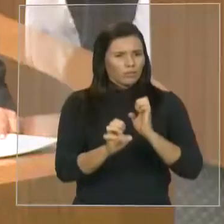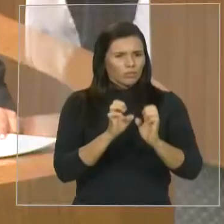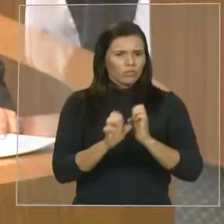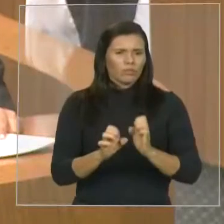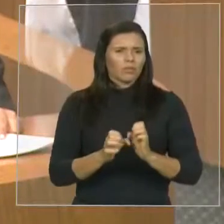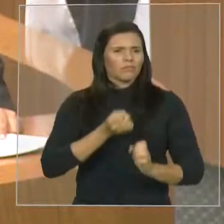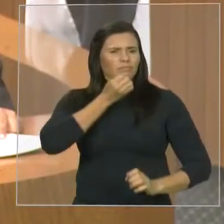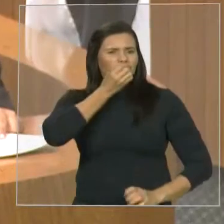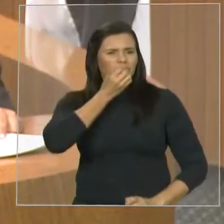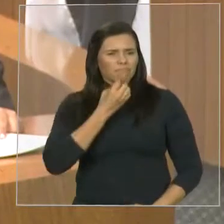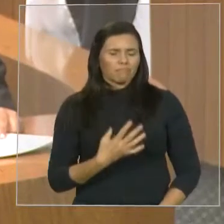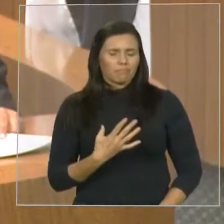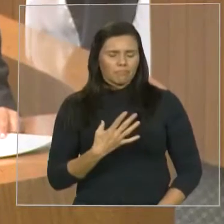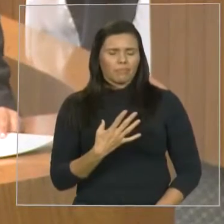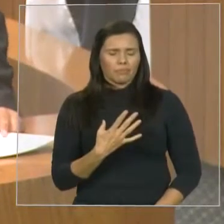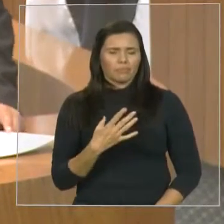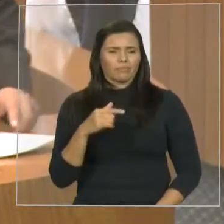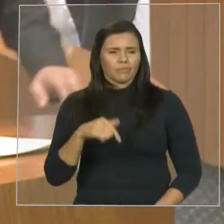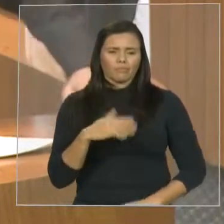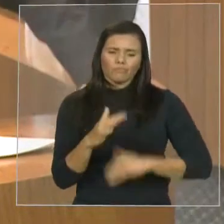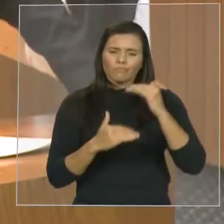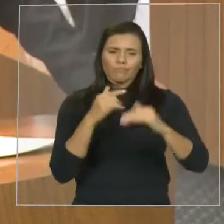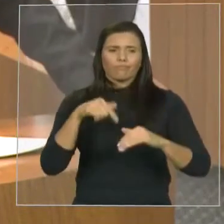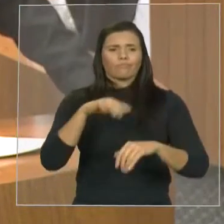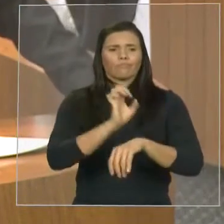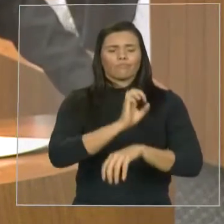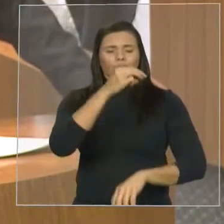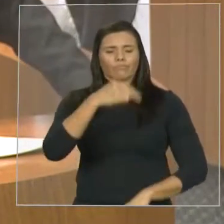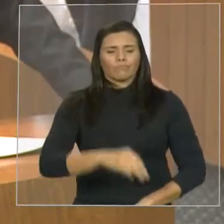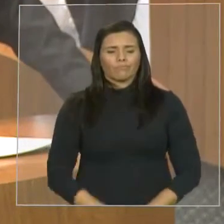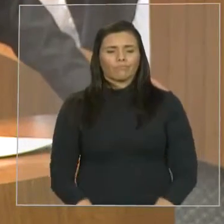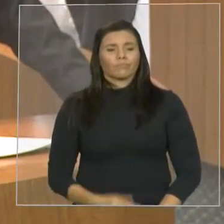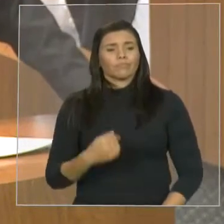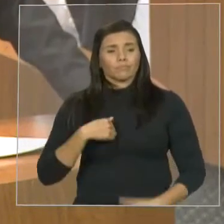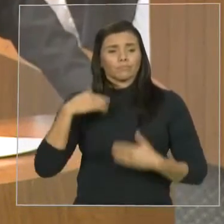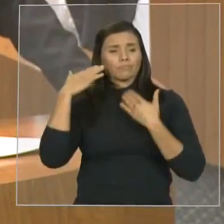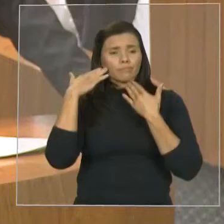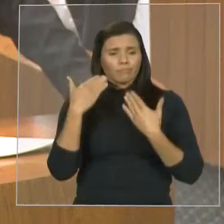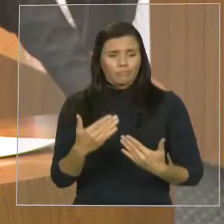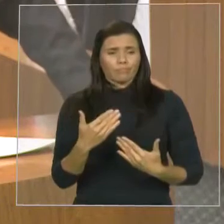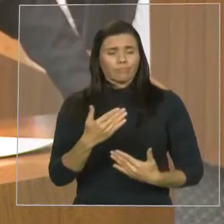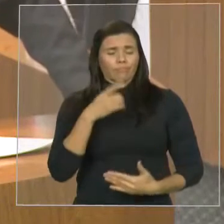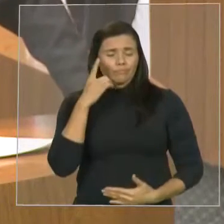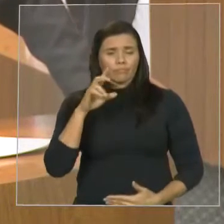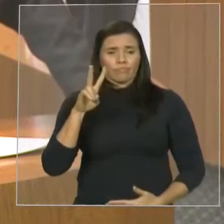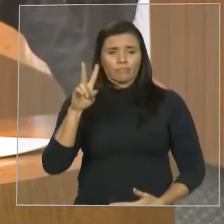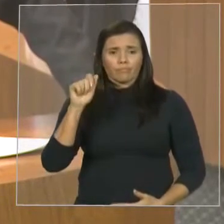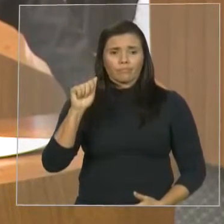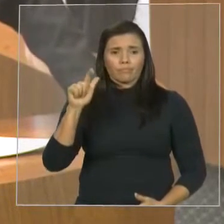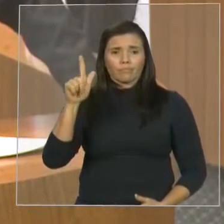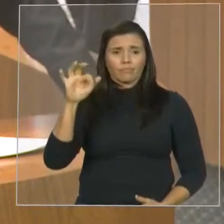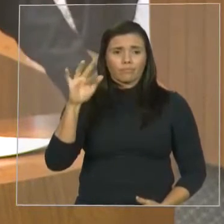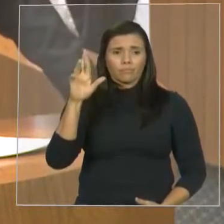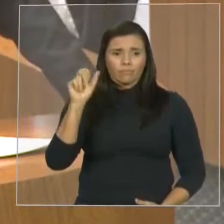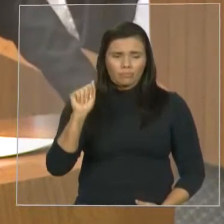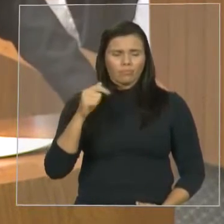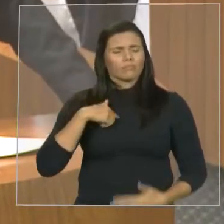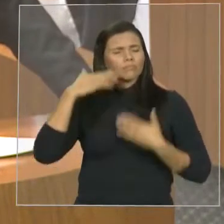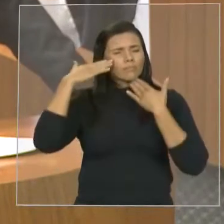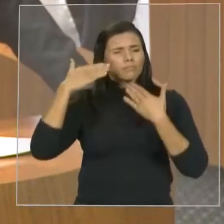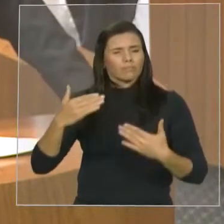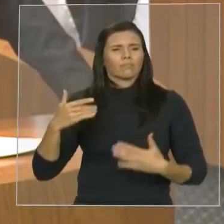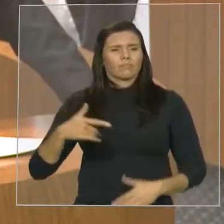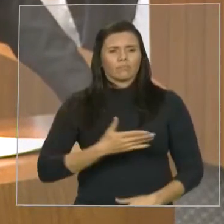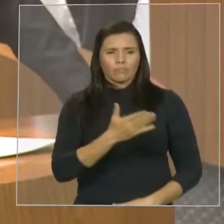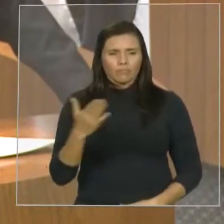deputada Valéria. Eu encerro o meu pronunciamento dizendo da alegria que temos de votarmos essa matéria, agradecendo muito especialmente